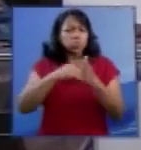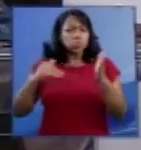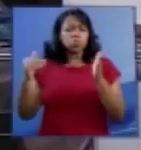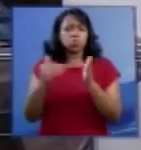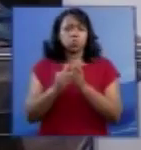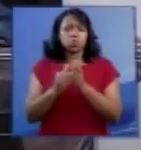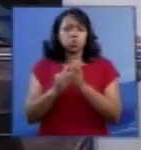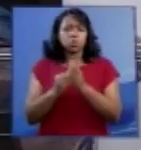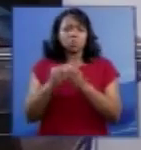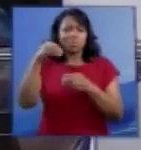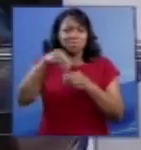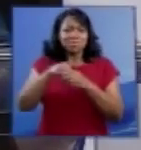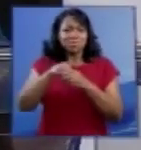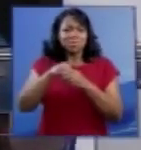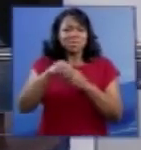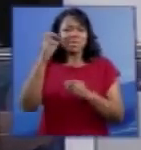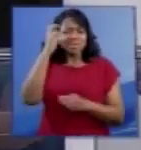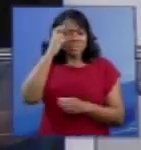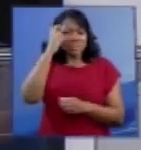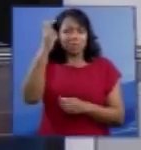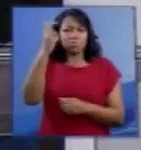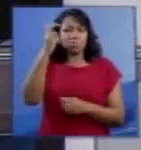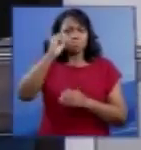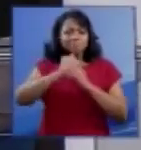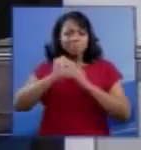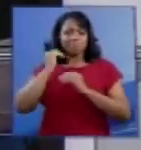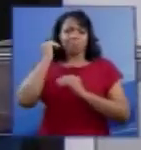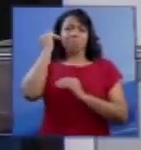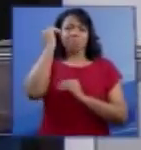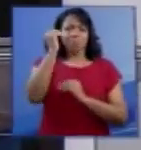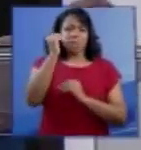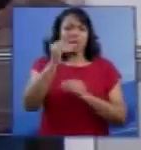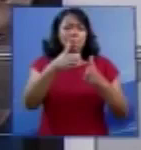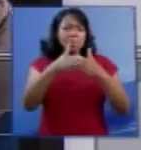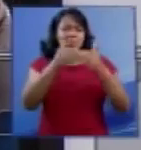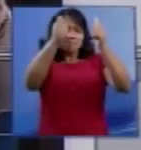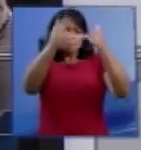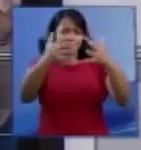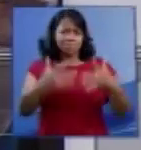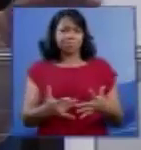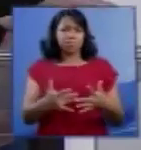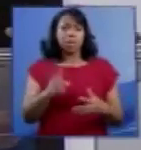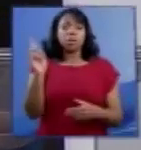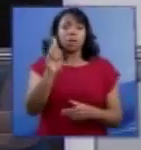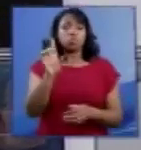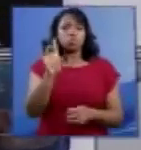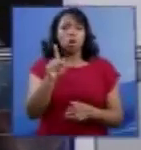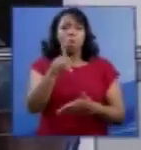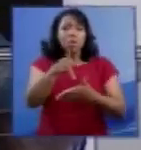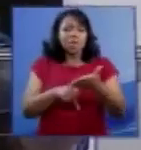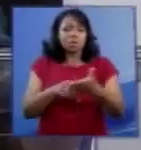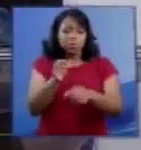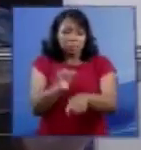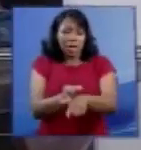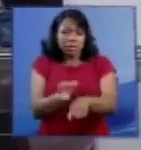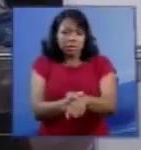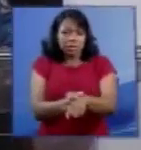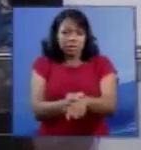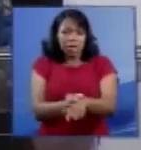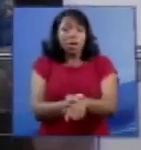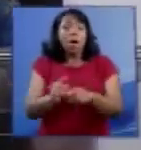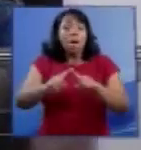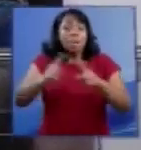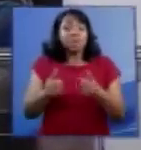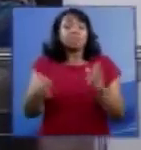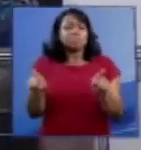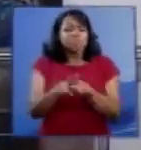inteligência superior. Ele pede para explicar não apenas o planejamento da célula, mas também